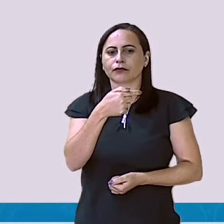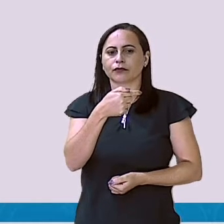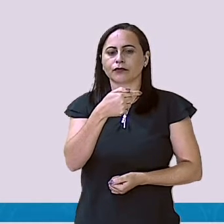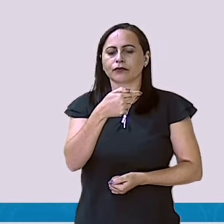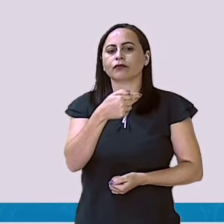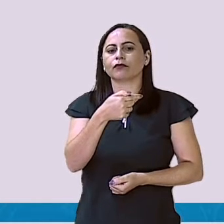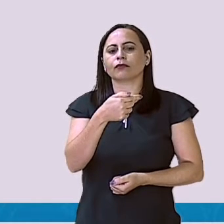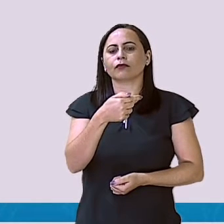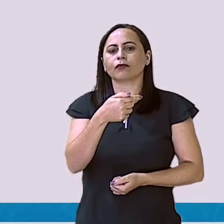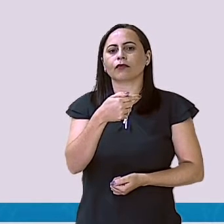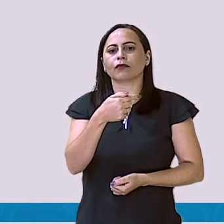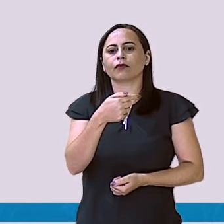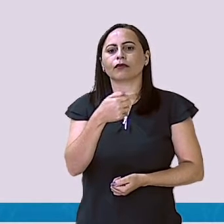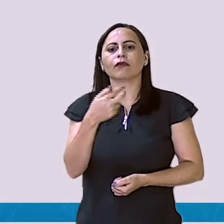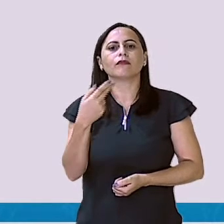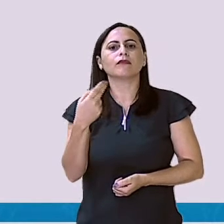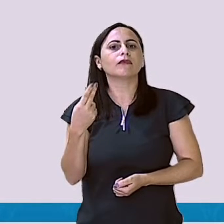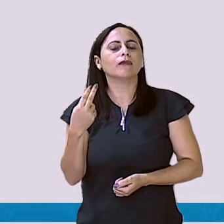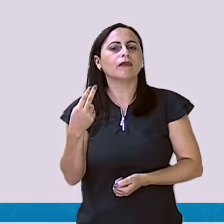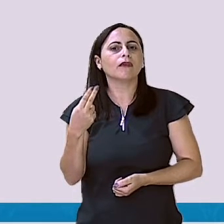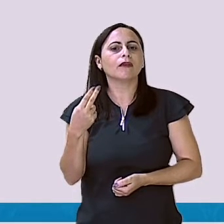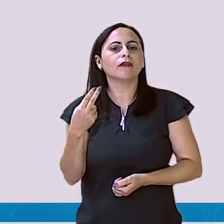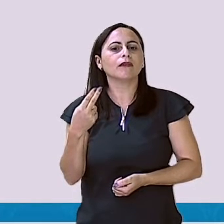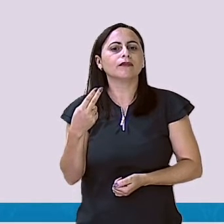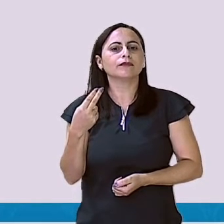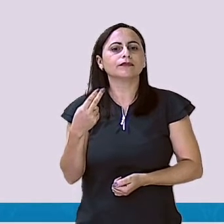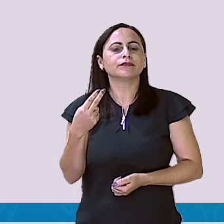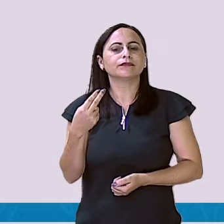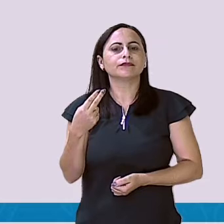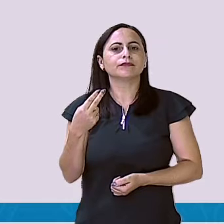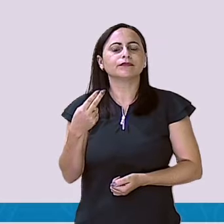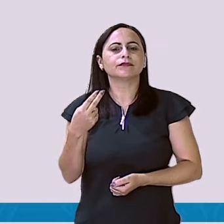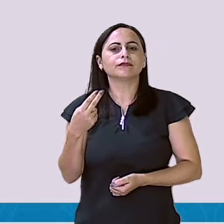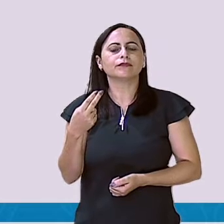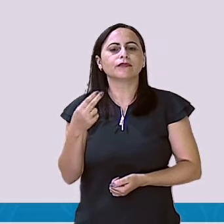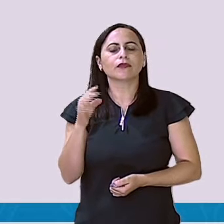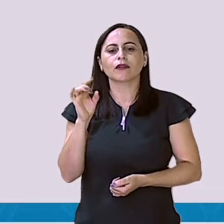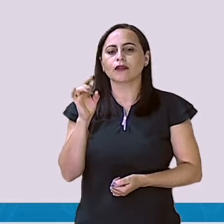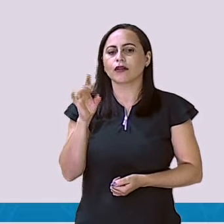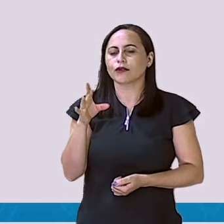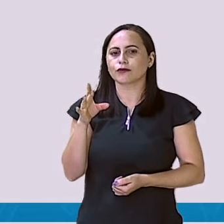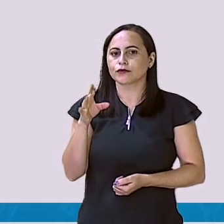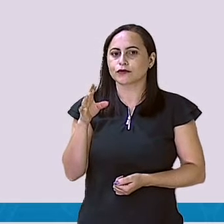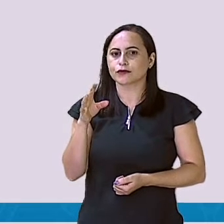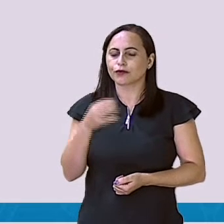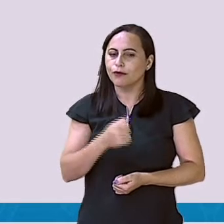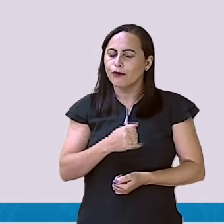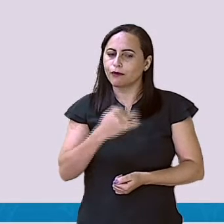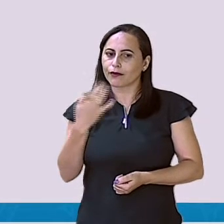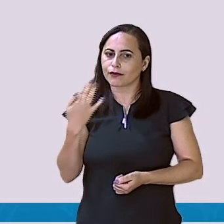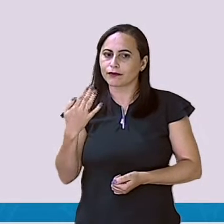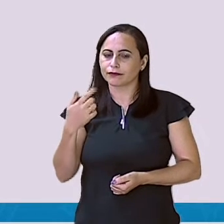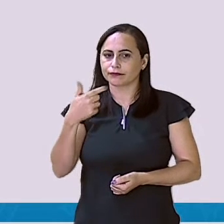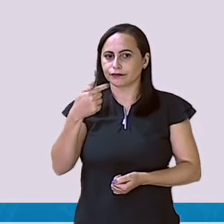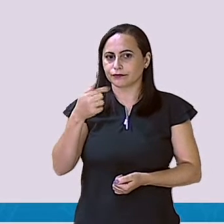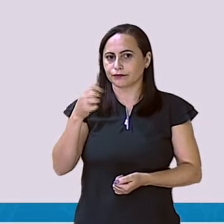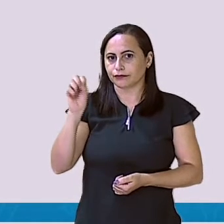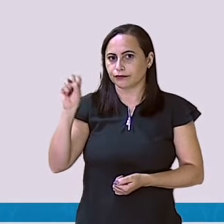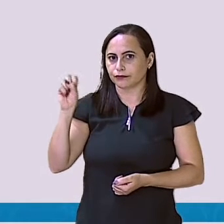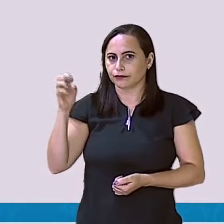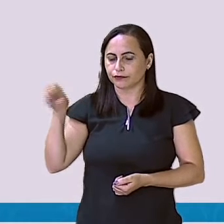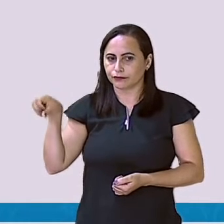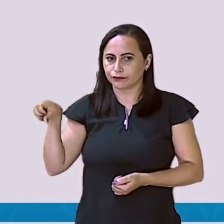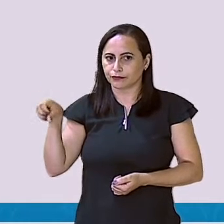não é isso? Quanto que eu fico? Como que eu faço para saber? É só eu contar até 9. 7, 8, 9,